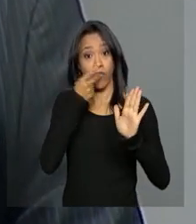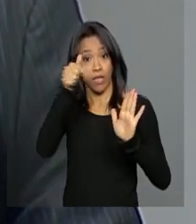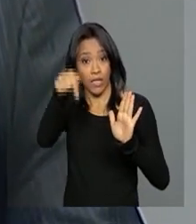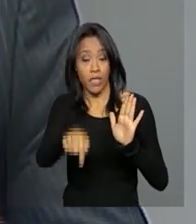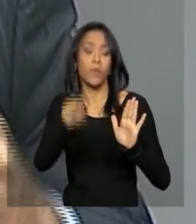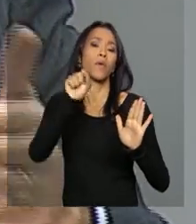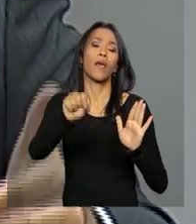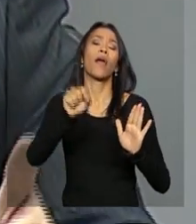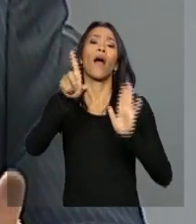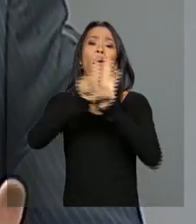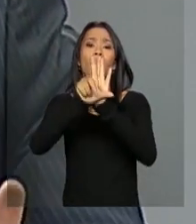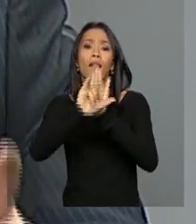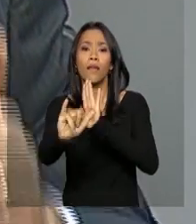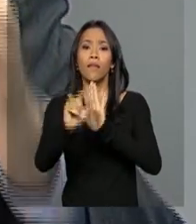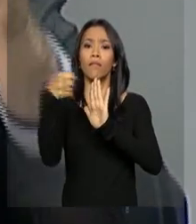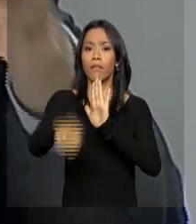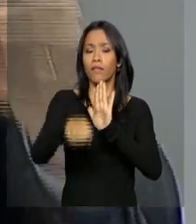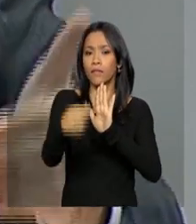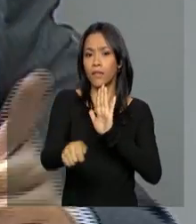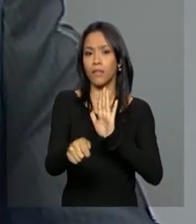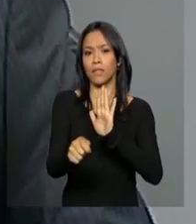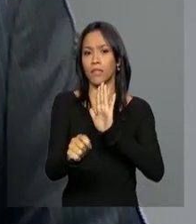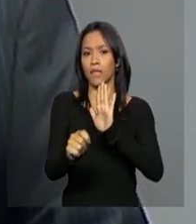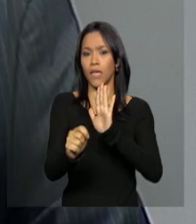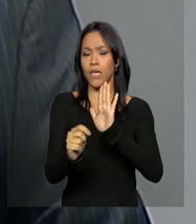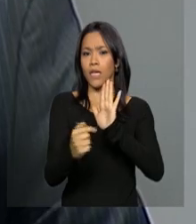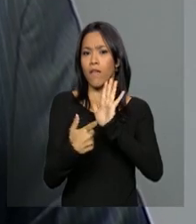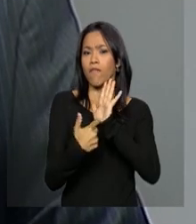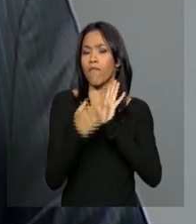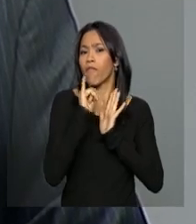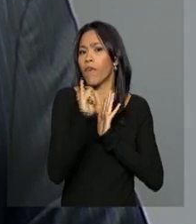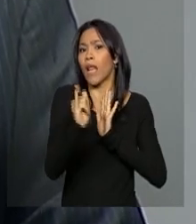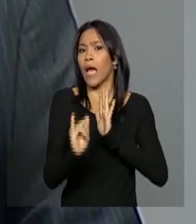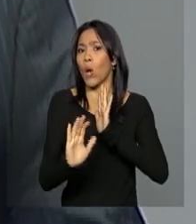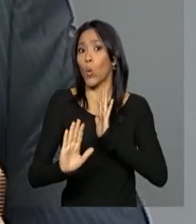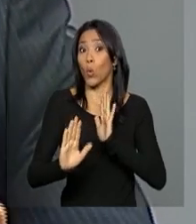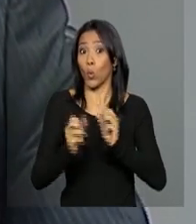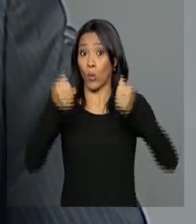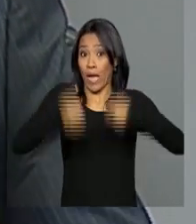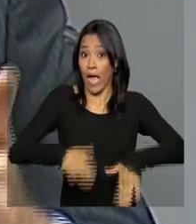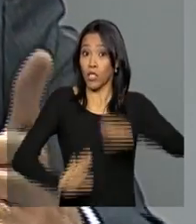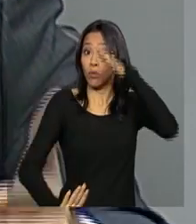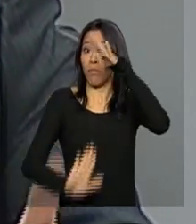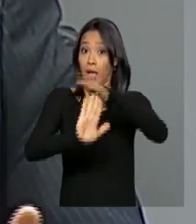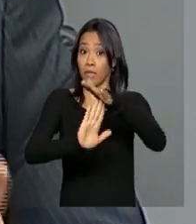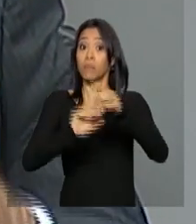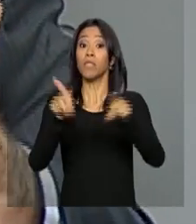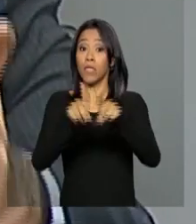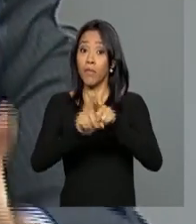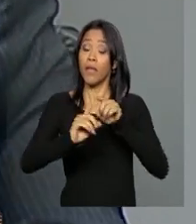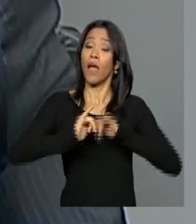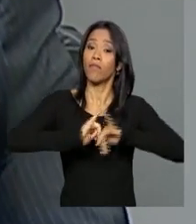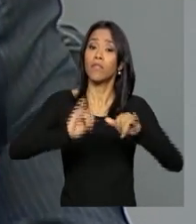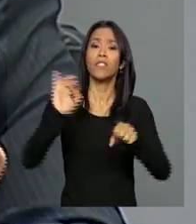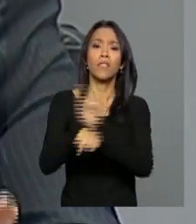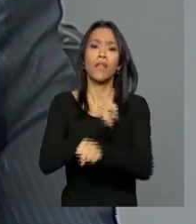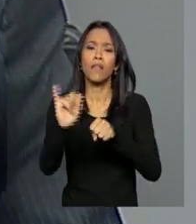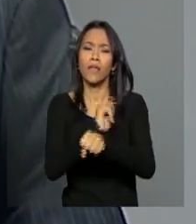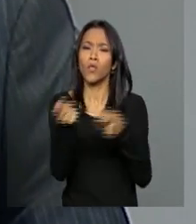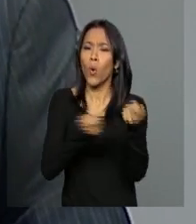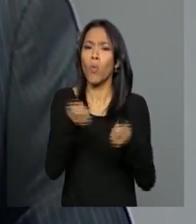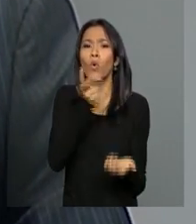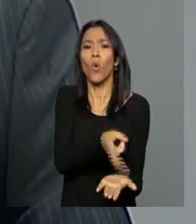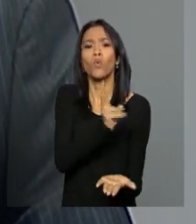também que a lei tem que estabelecer um limite máximo para o gasto primário e mecanismos que garantam o cumprimento desse